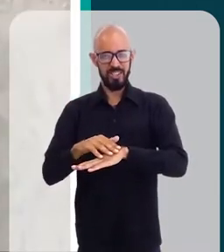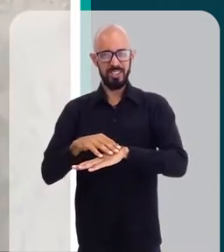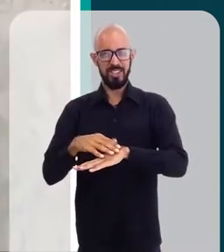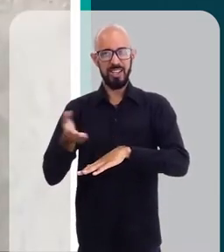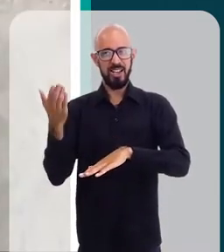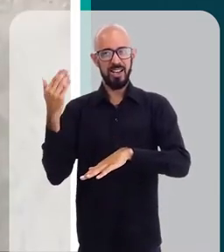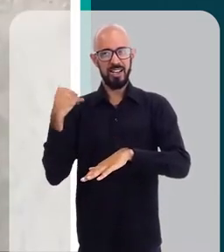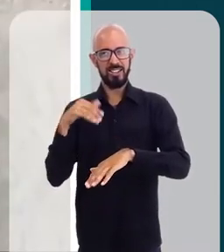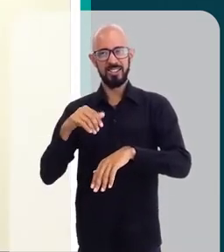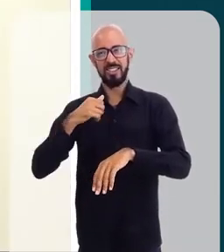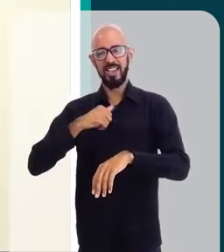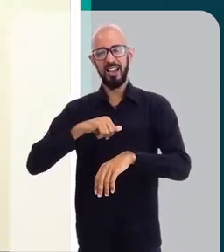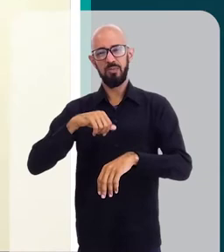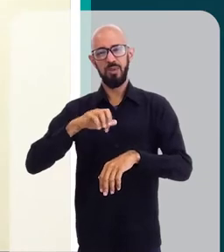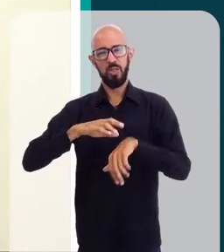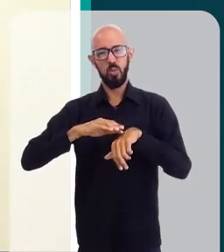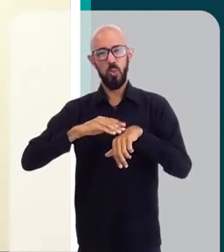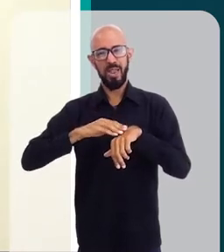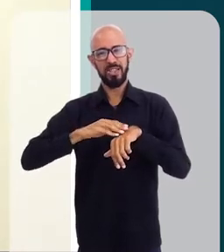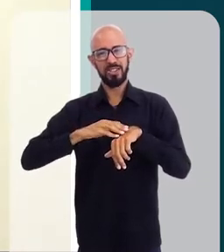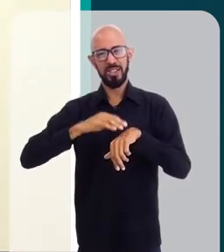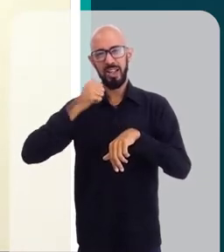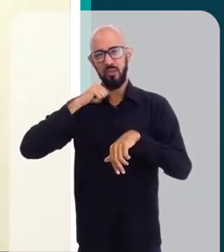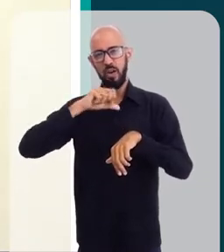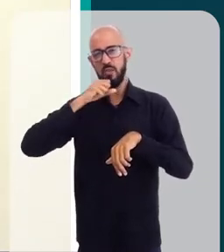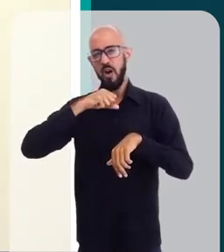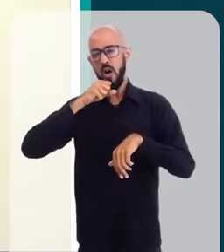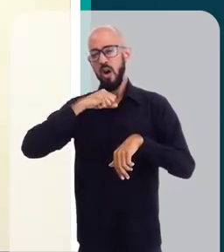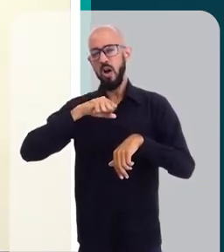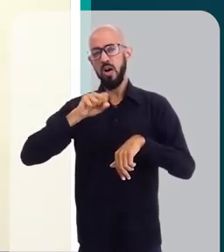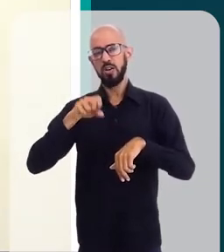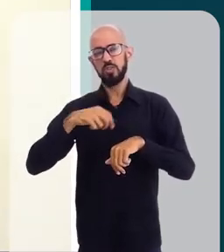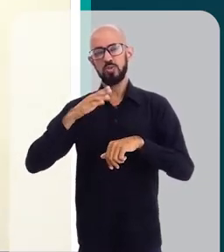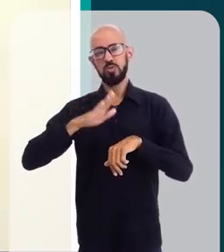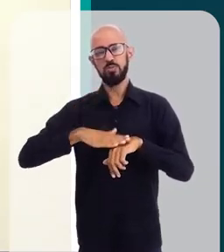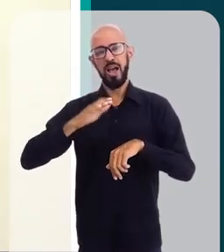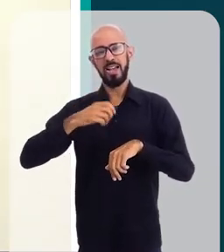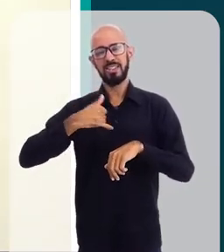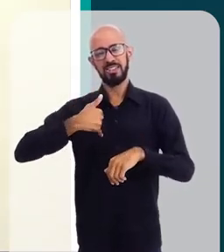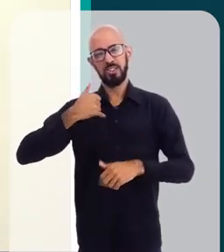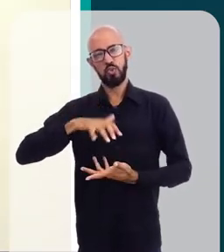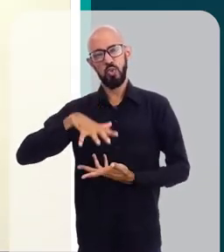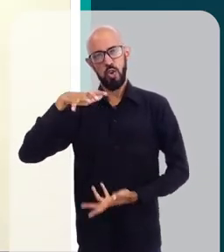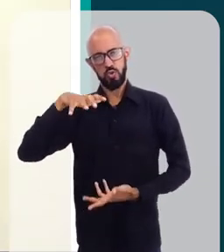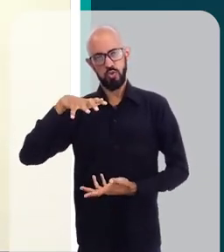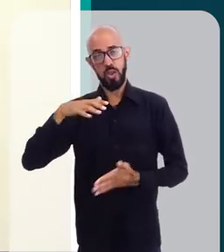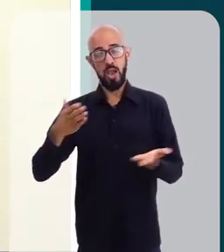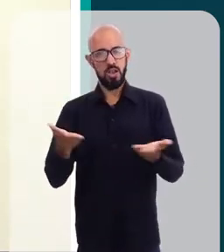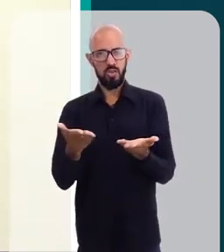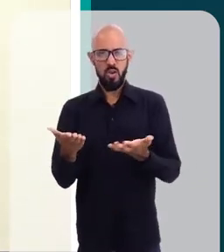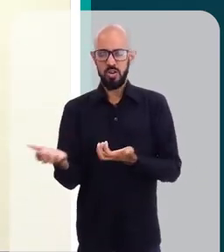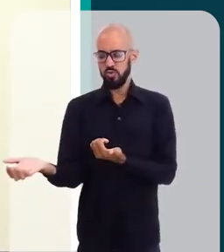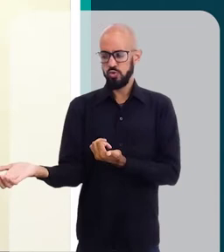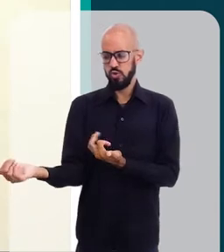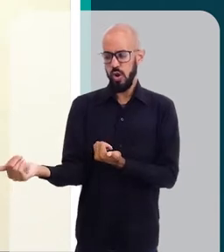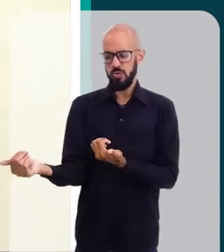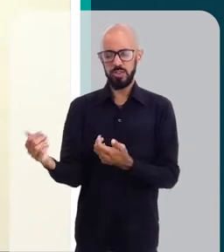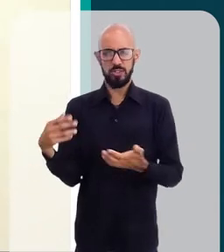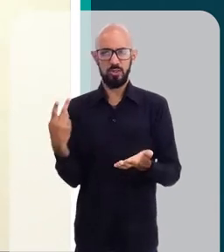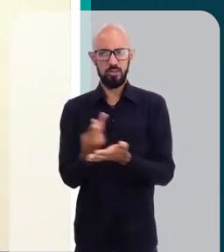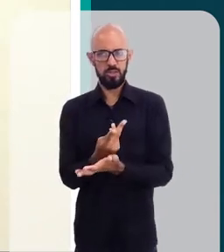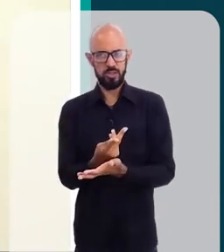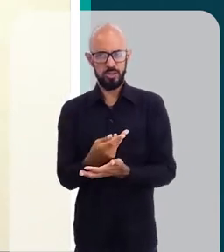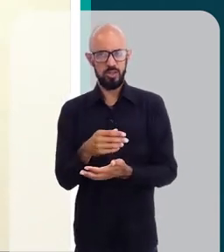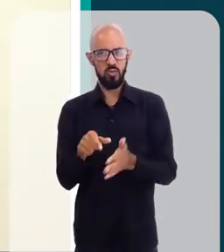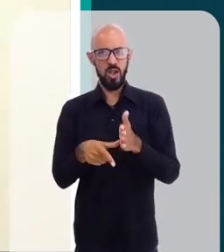que era uma doença da vovó, né? Era uma doença dos mais antigos. Os pacientes agora têm a presença,